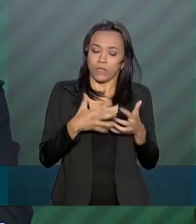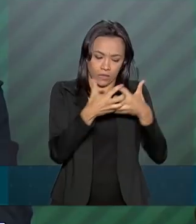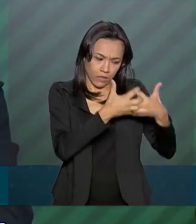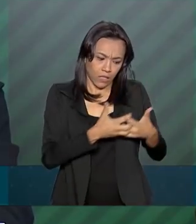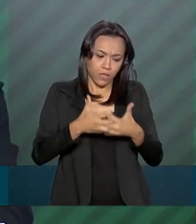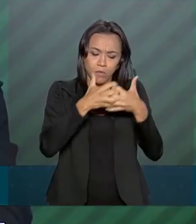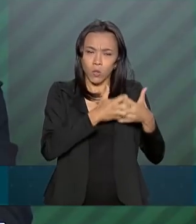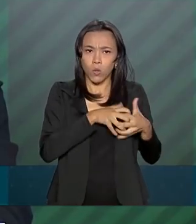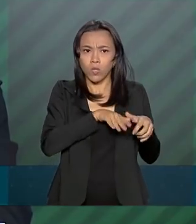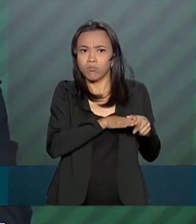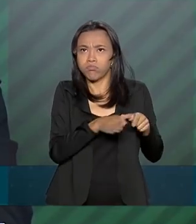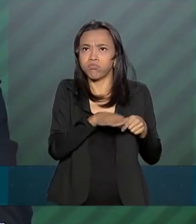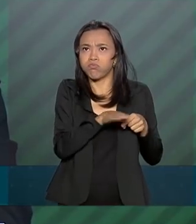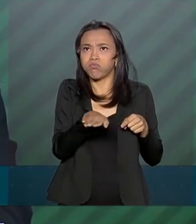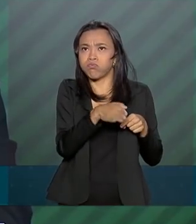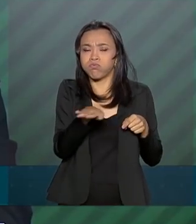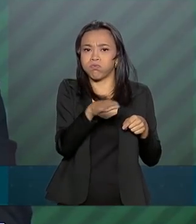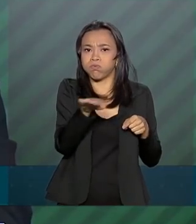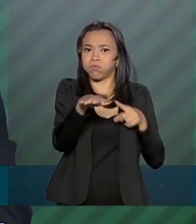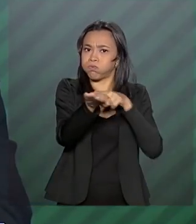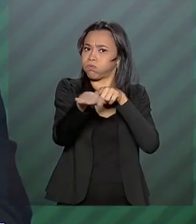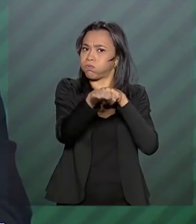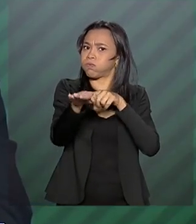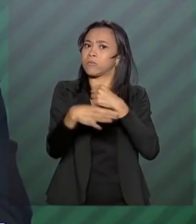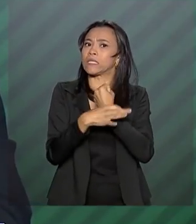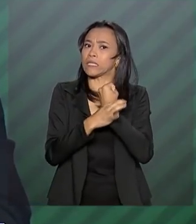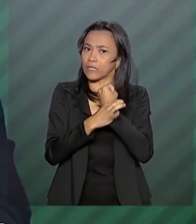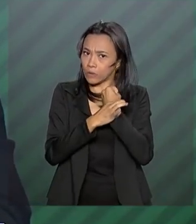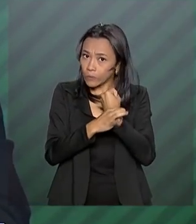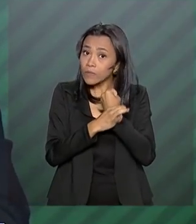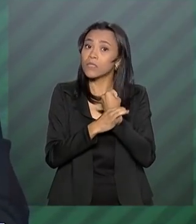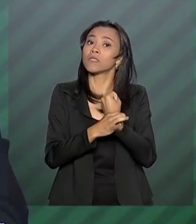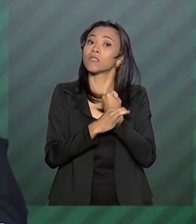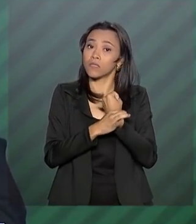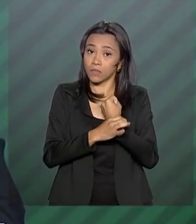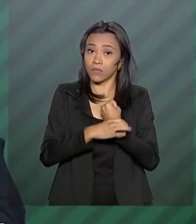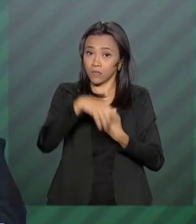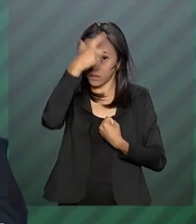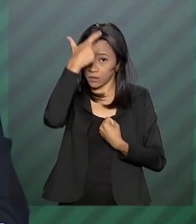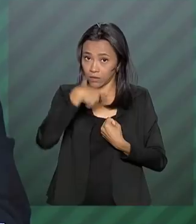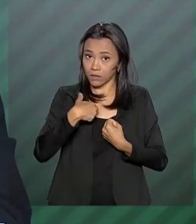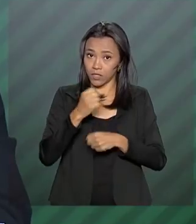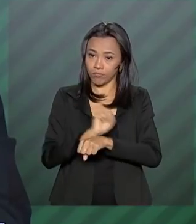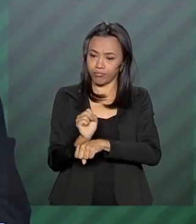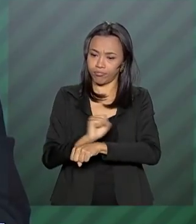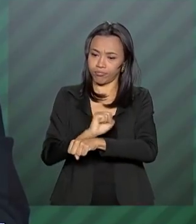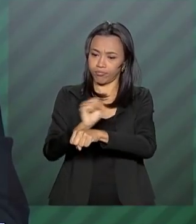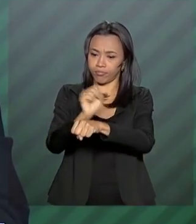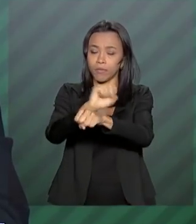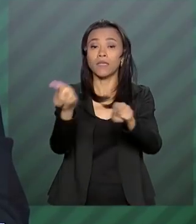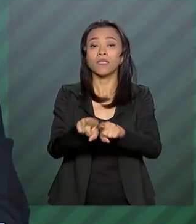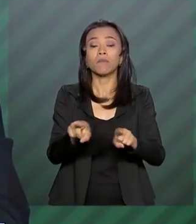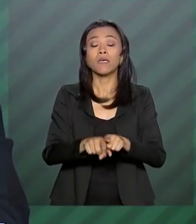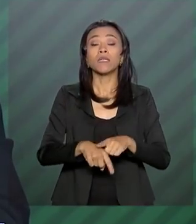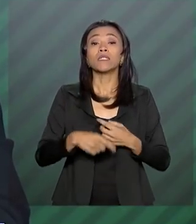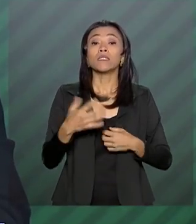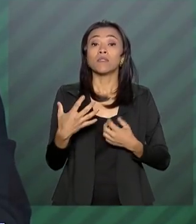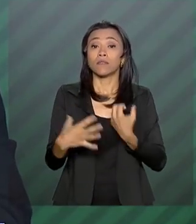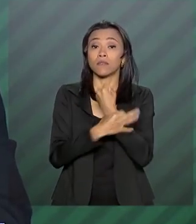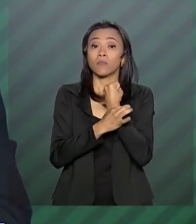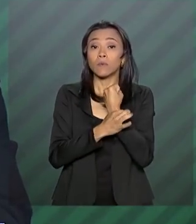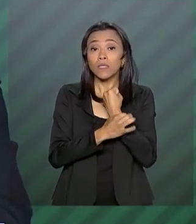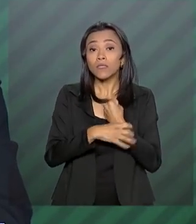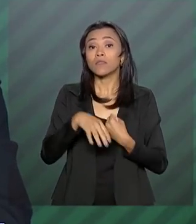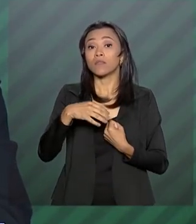caminhões, que impacta na segurança do motorista e na segurança dos usuários das rodovias brasileiras e